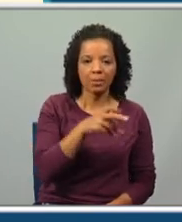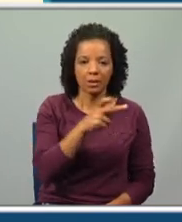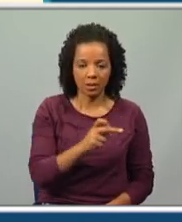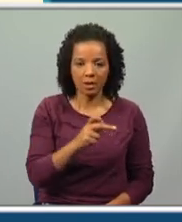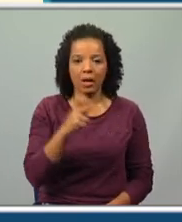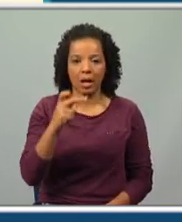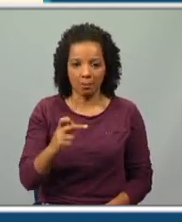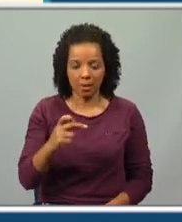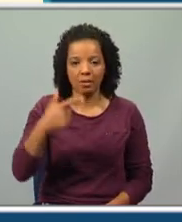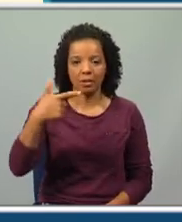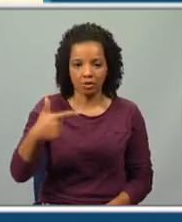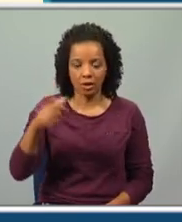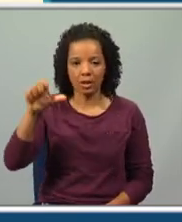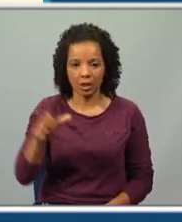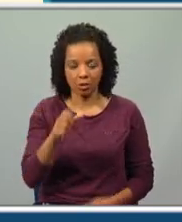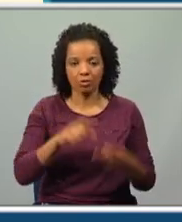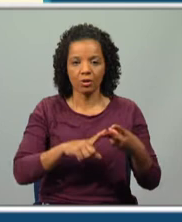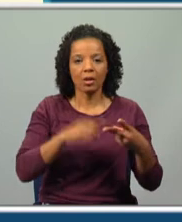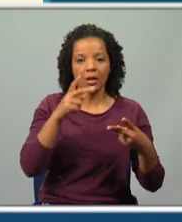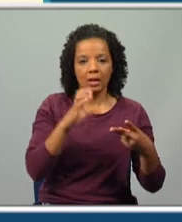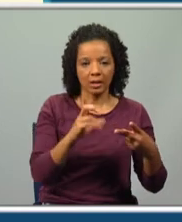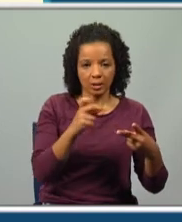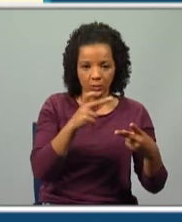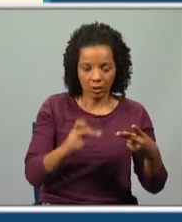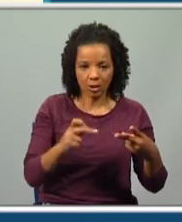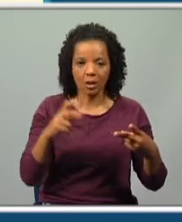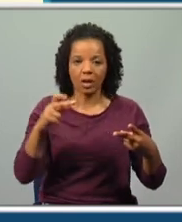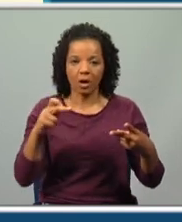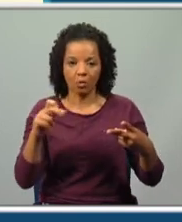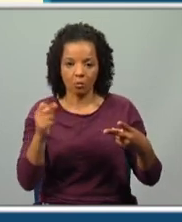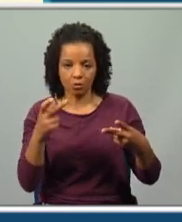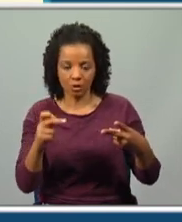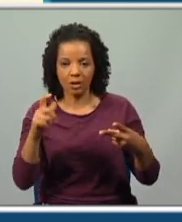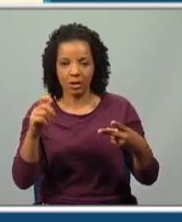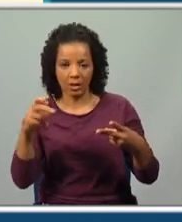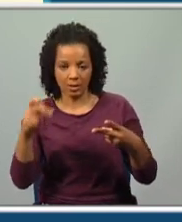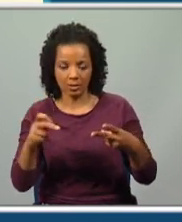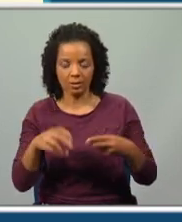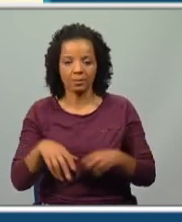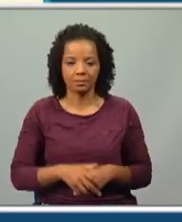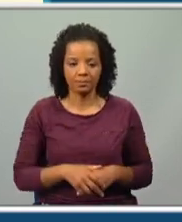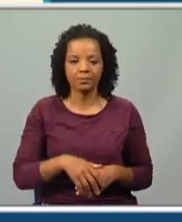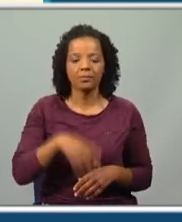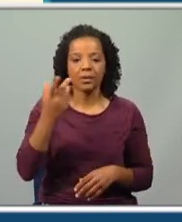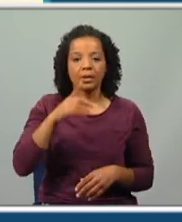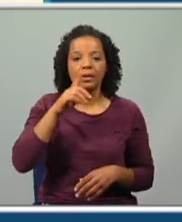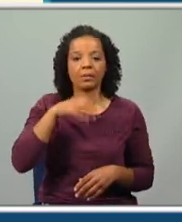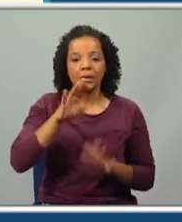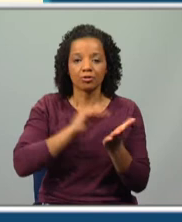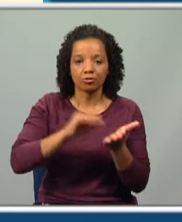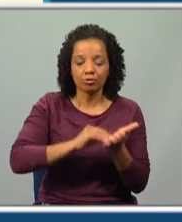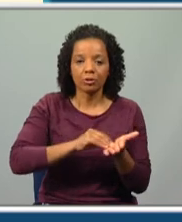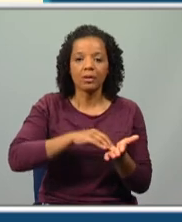Teixeira de Queiroz e de Dona Carolina Augusta Pereira de S. foi registado como filho de mãe incógnita.